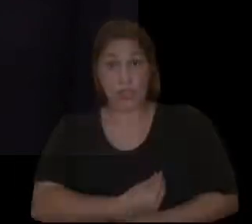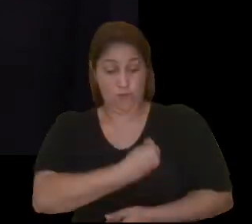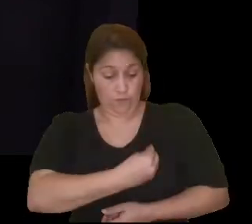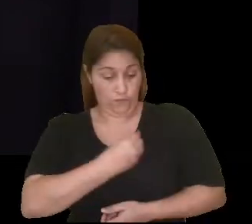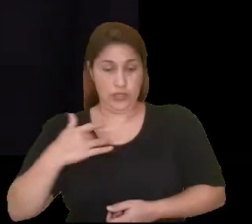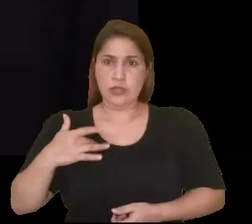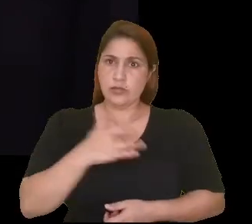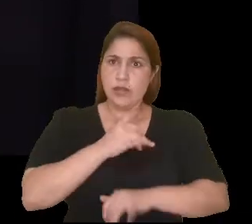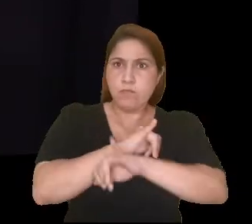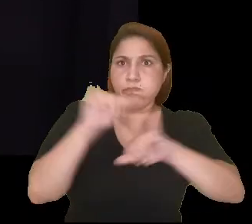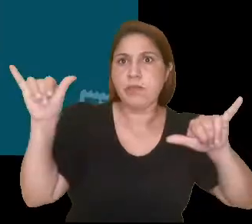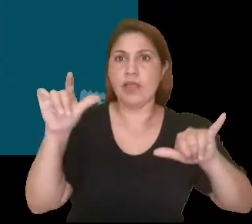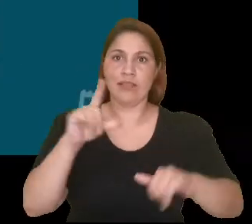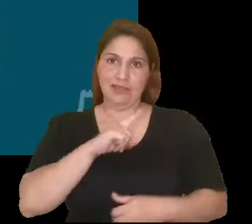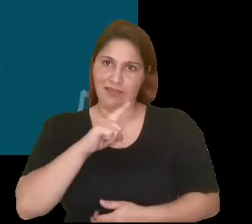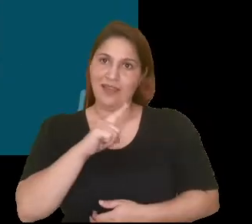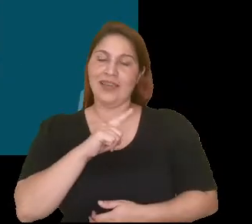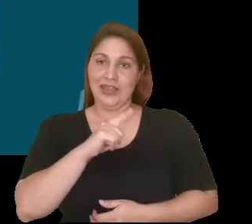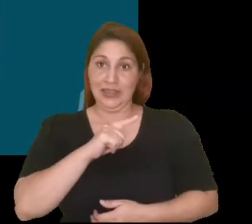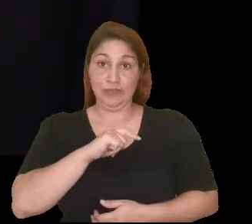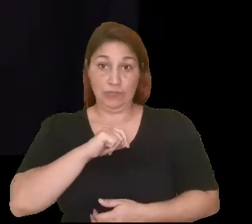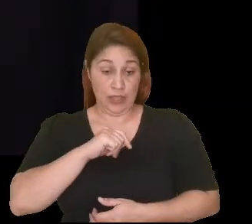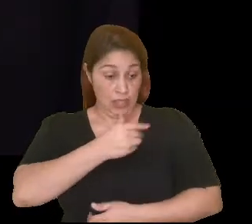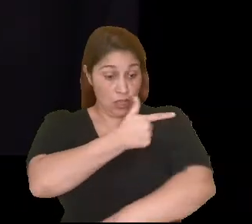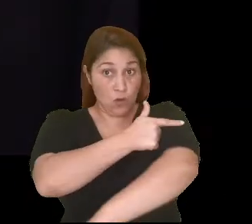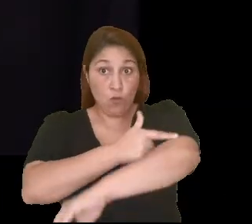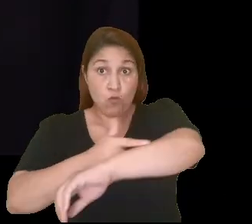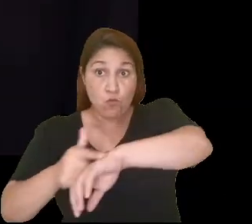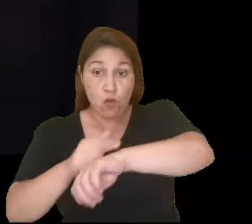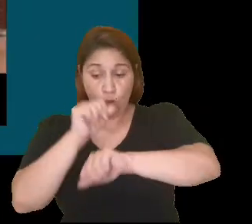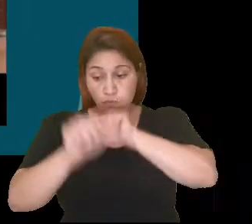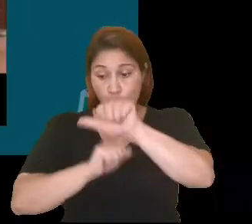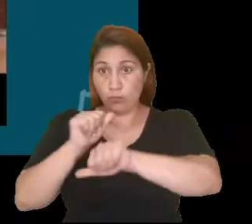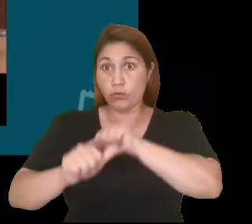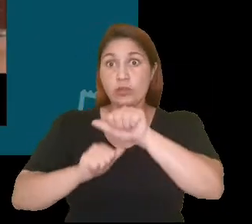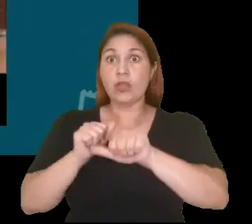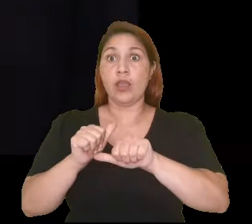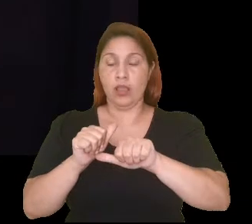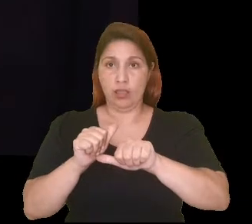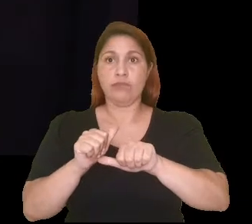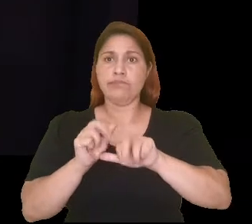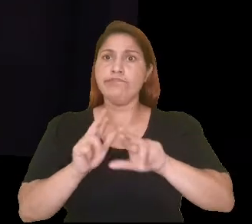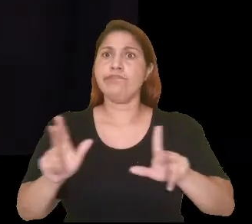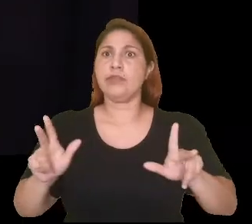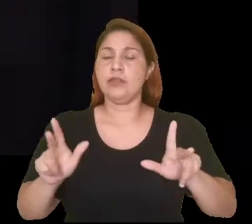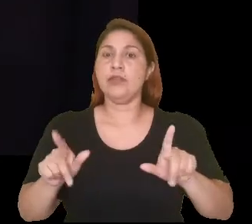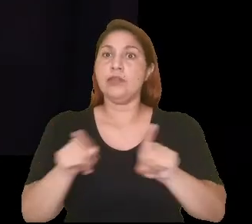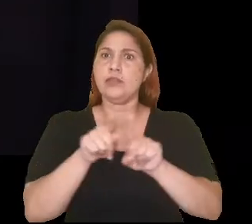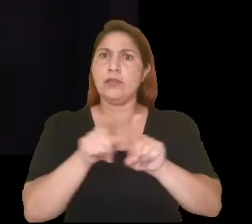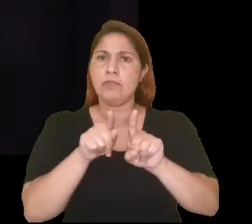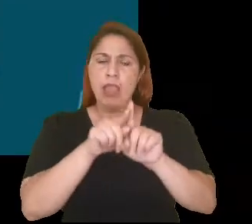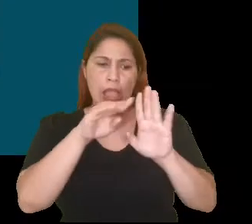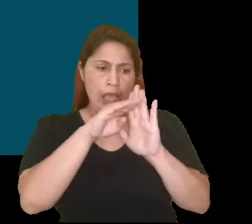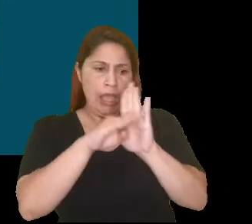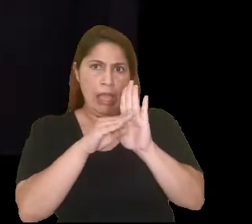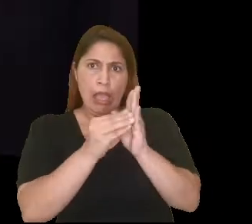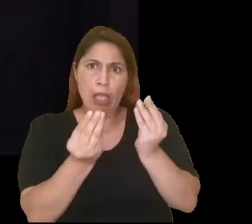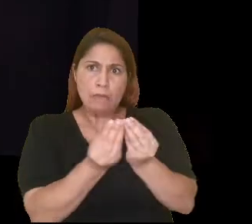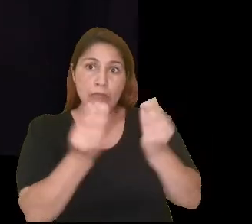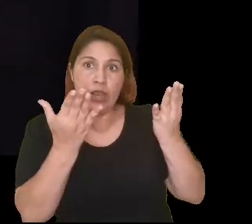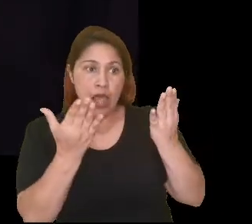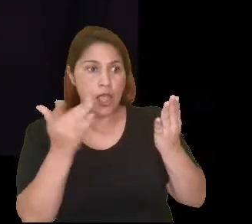Muito se fala em vida saudável, em mudanças de hábitos, e em receitas quase que milagrosas